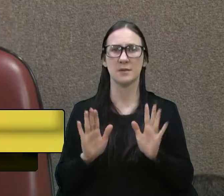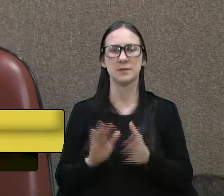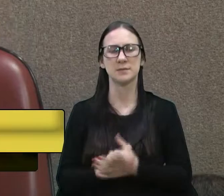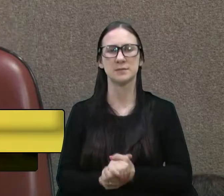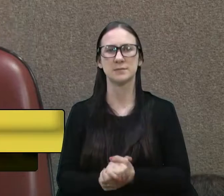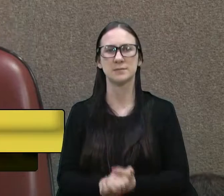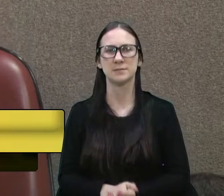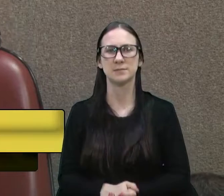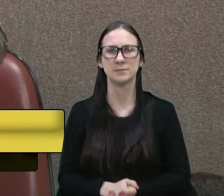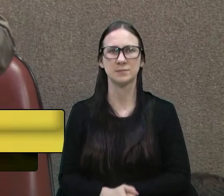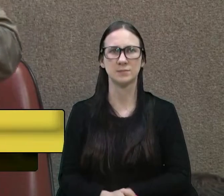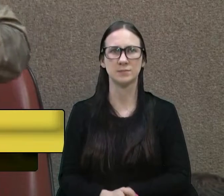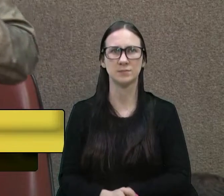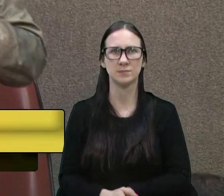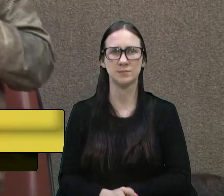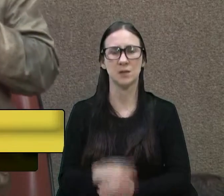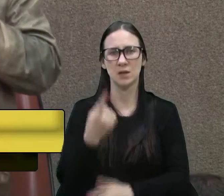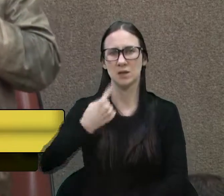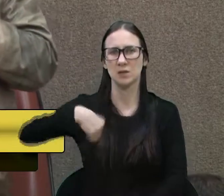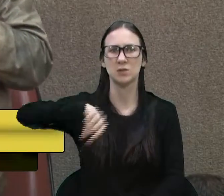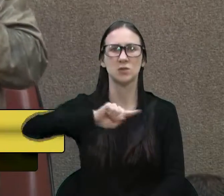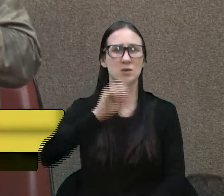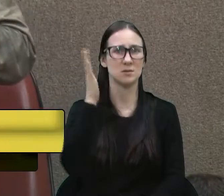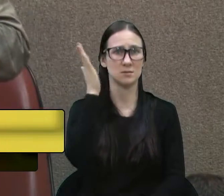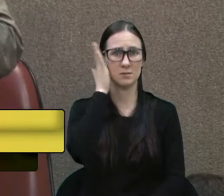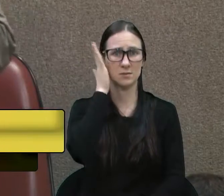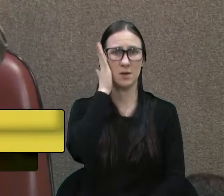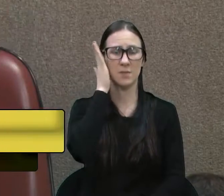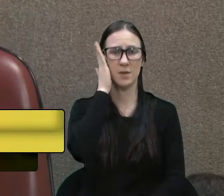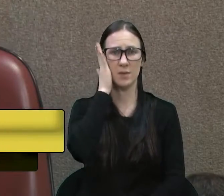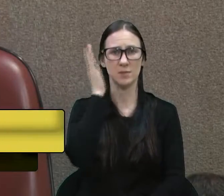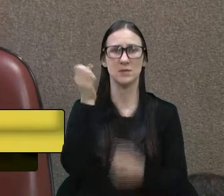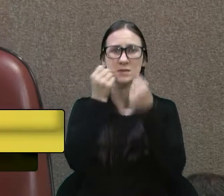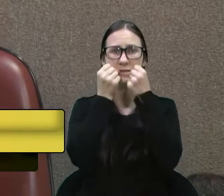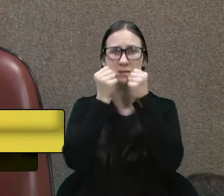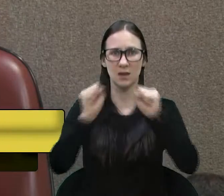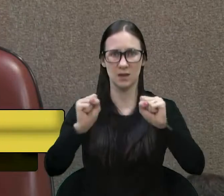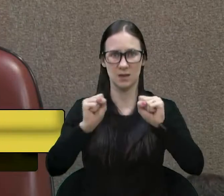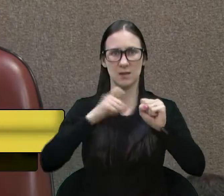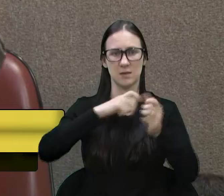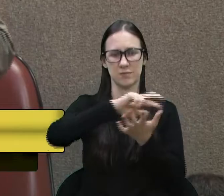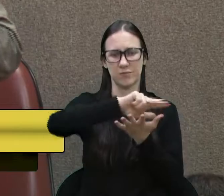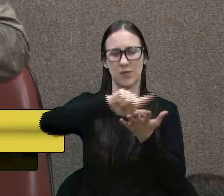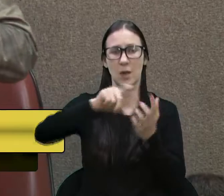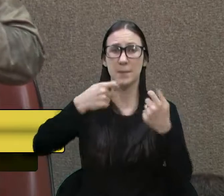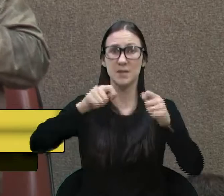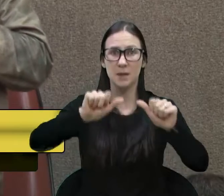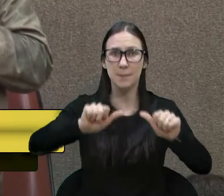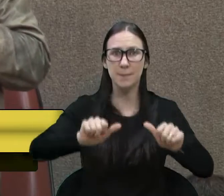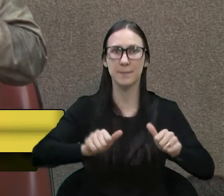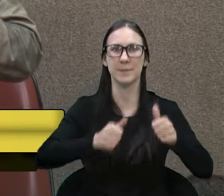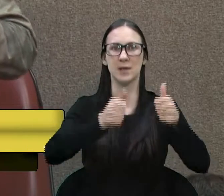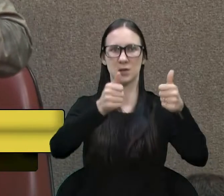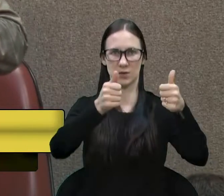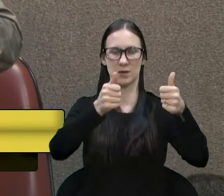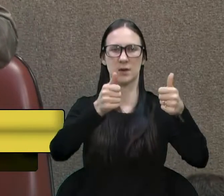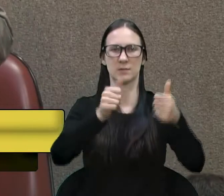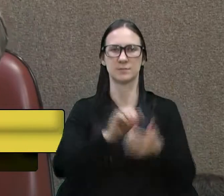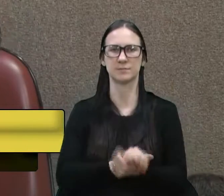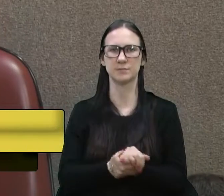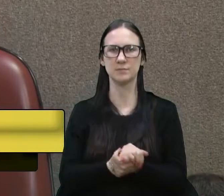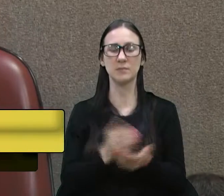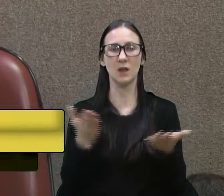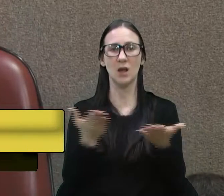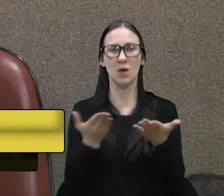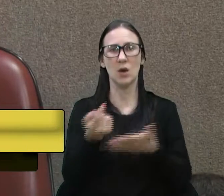Agora, nós sabemos que precisam algumas secretarias melhorar, né? Precisam melhorar. Está passando a pandemia